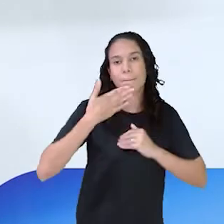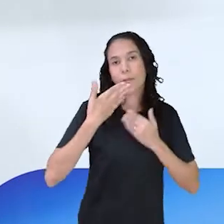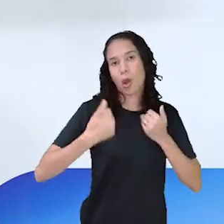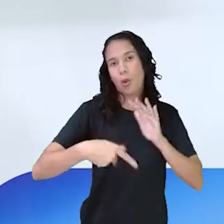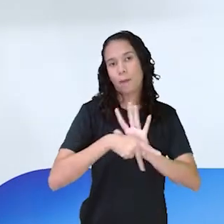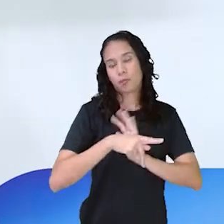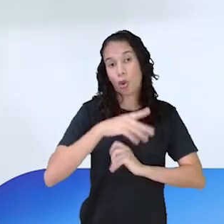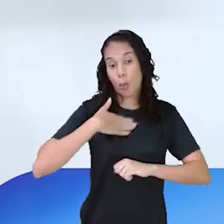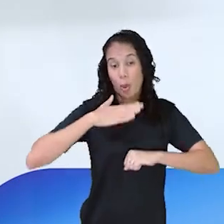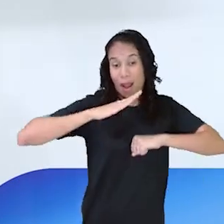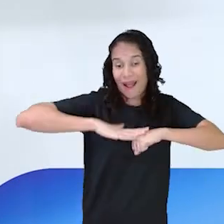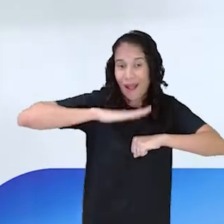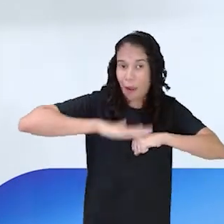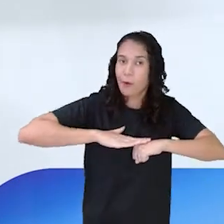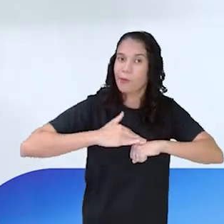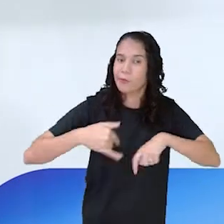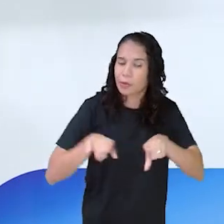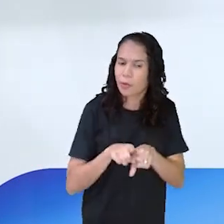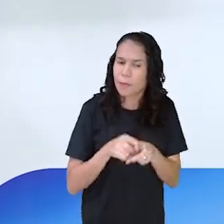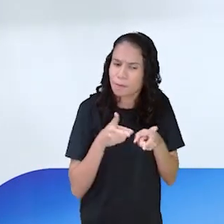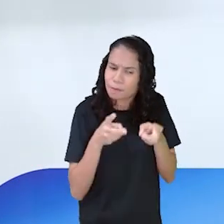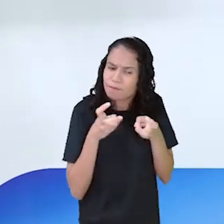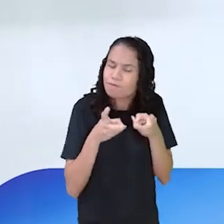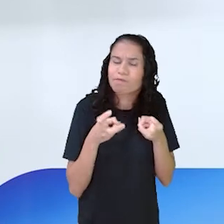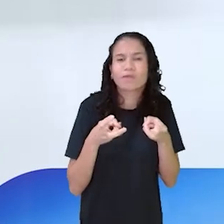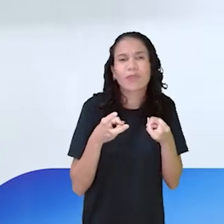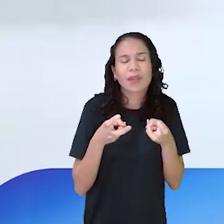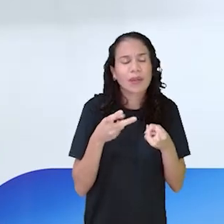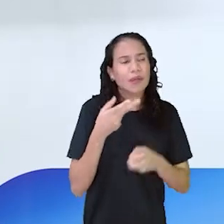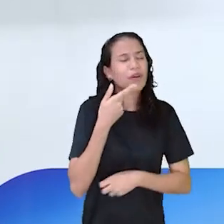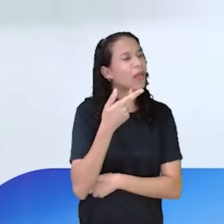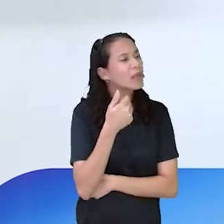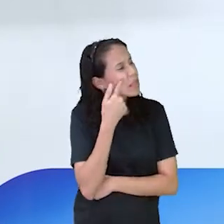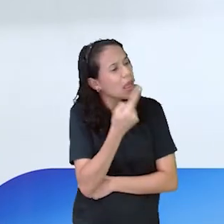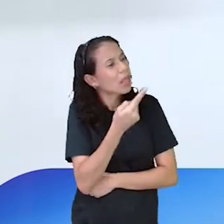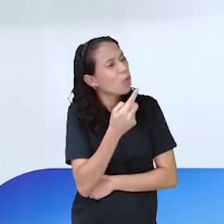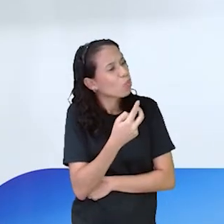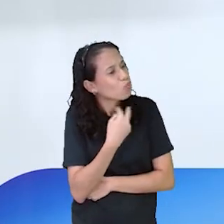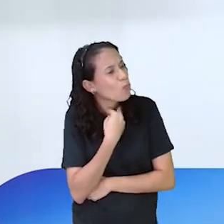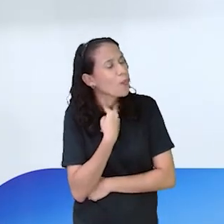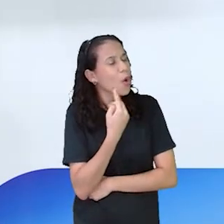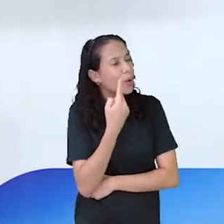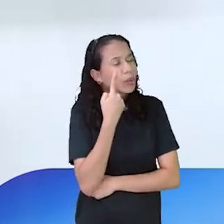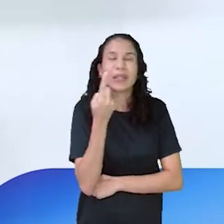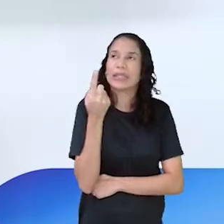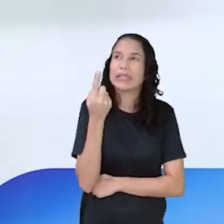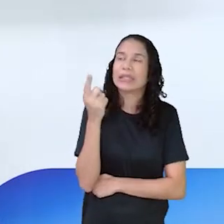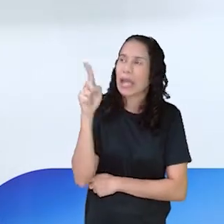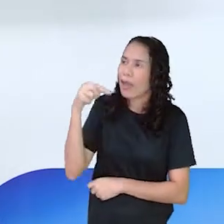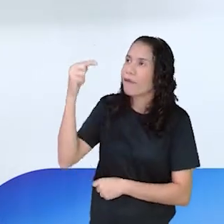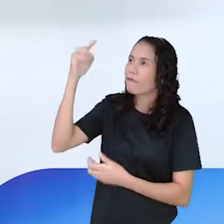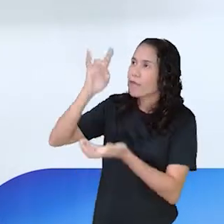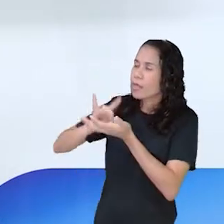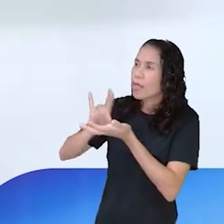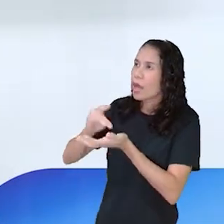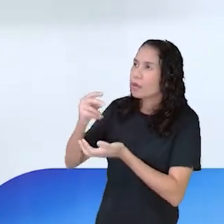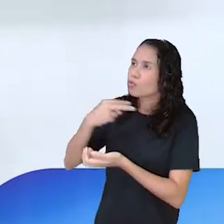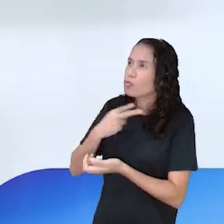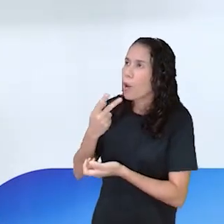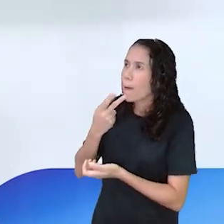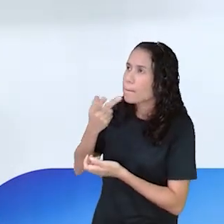identificando algumas coisas que não podem ser feitas, algumas coisas que não podem ser ditas,